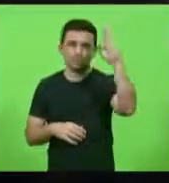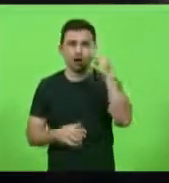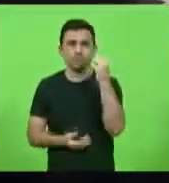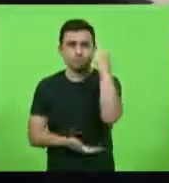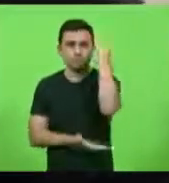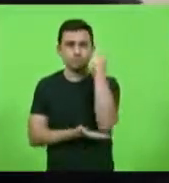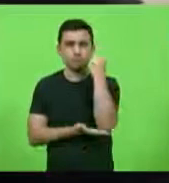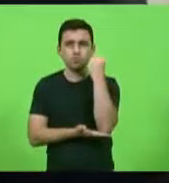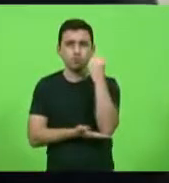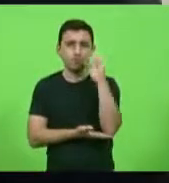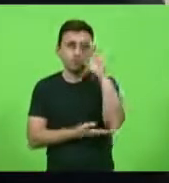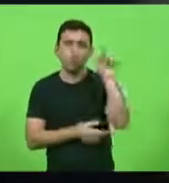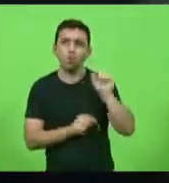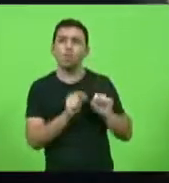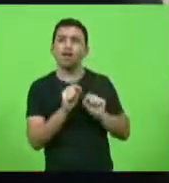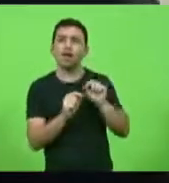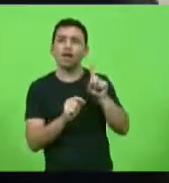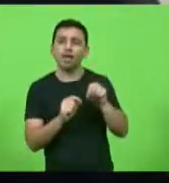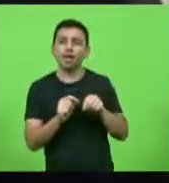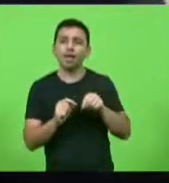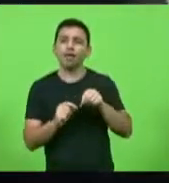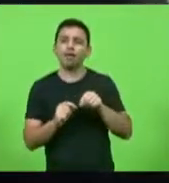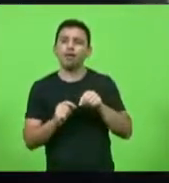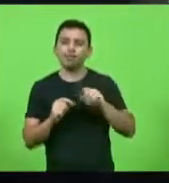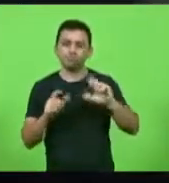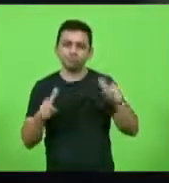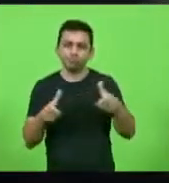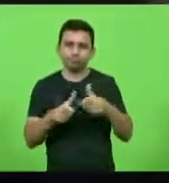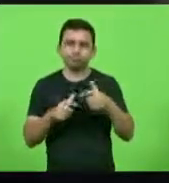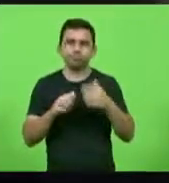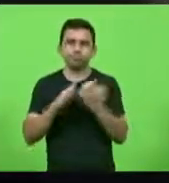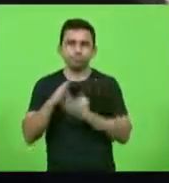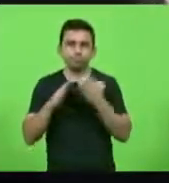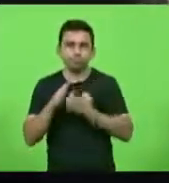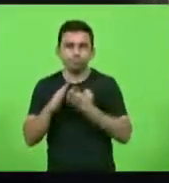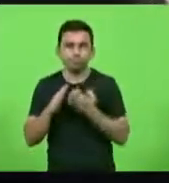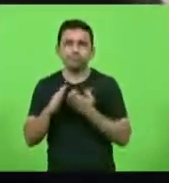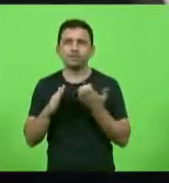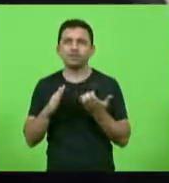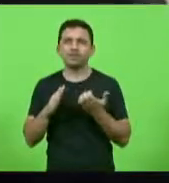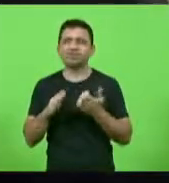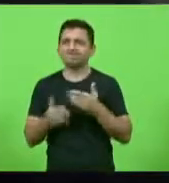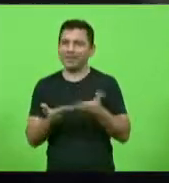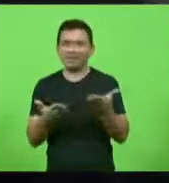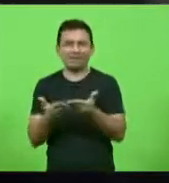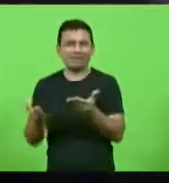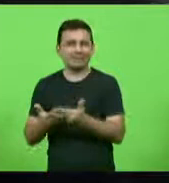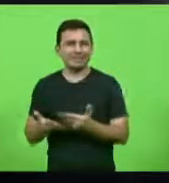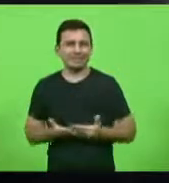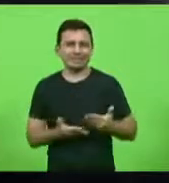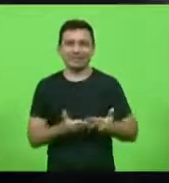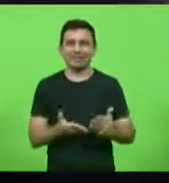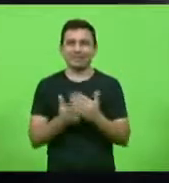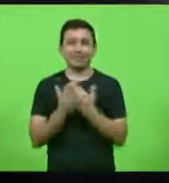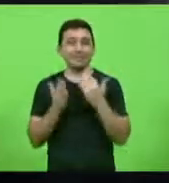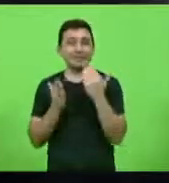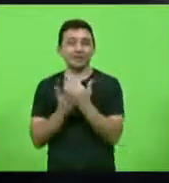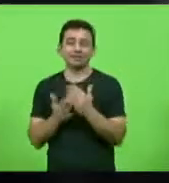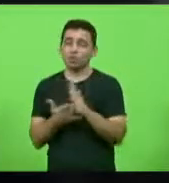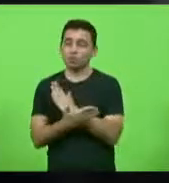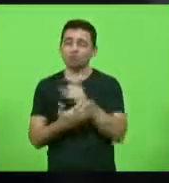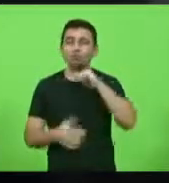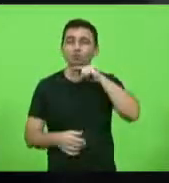catarinense que são os micro e pequenos empreendedores as perdas são realmente muito grandes e em muitos casos irremediáveis